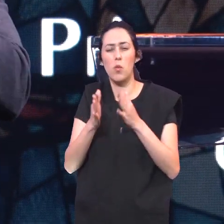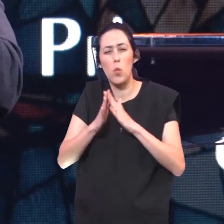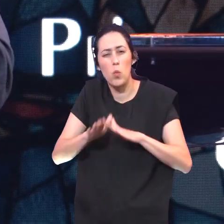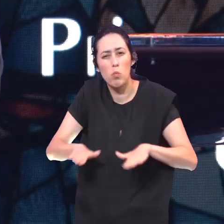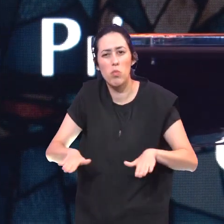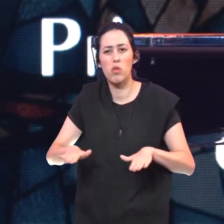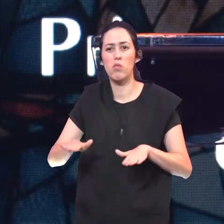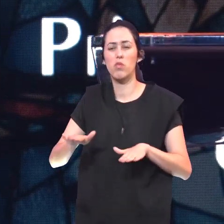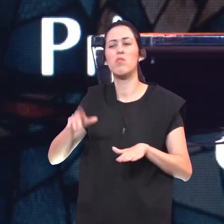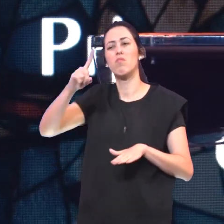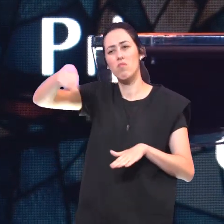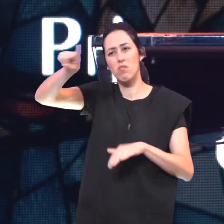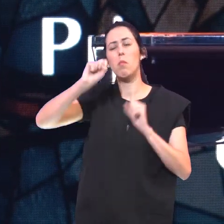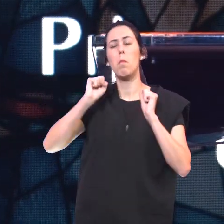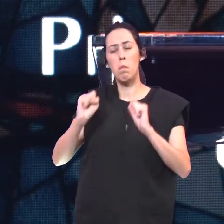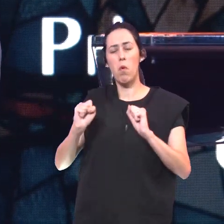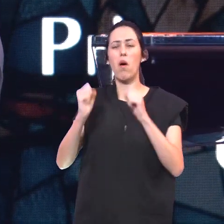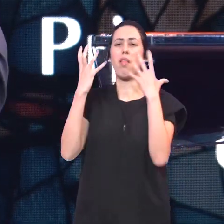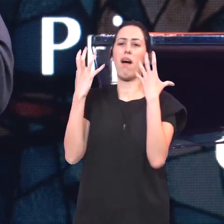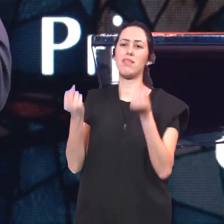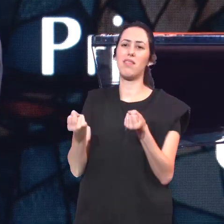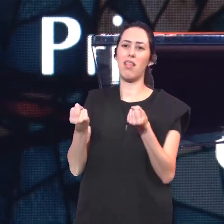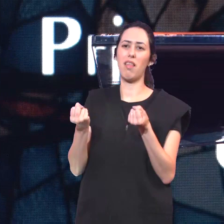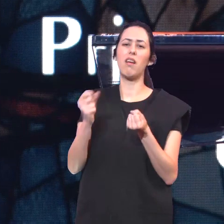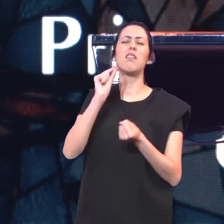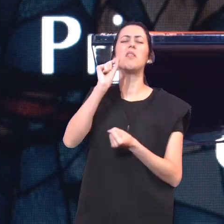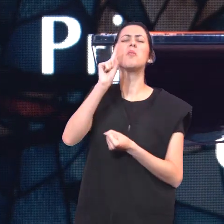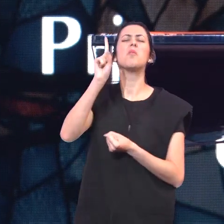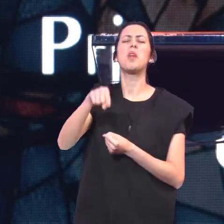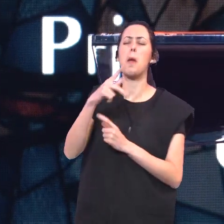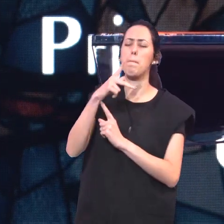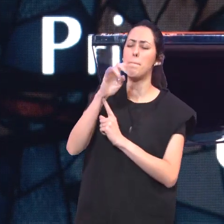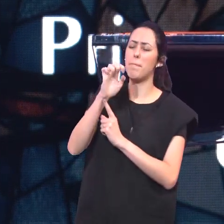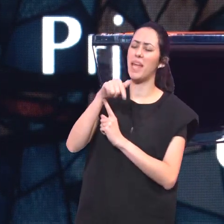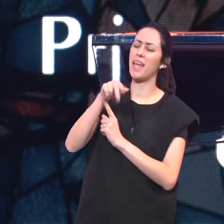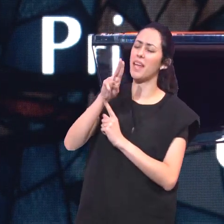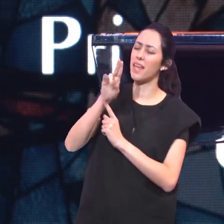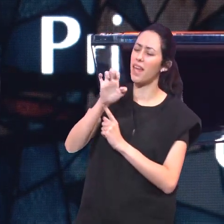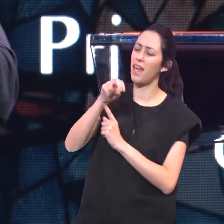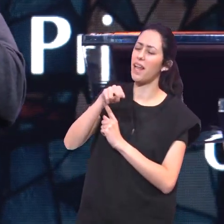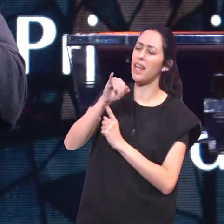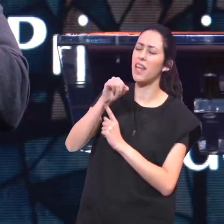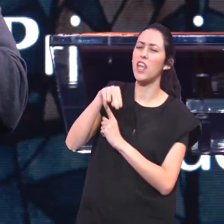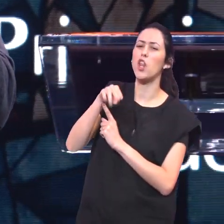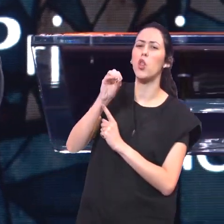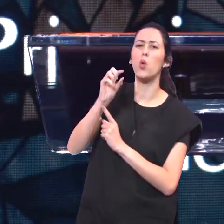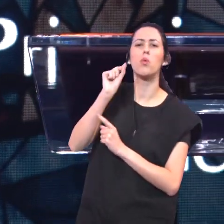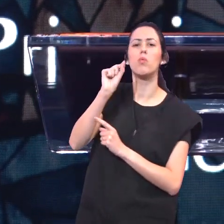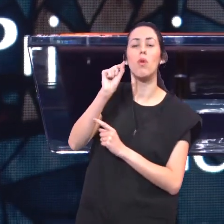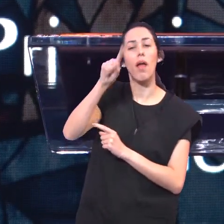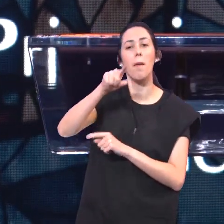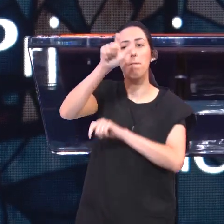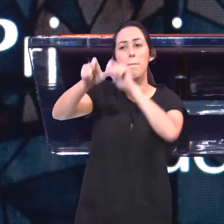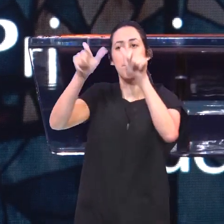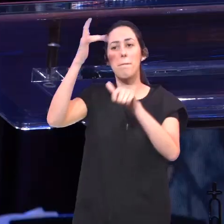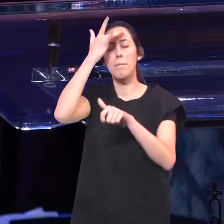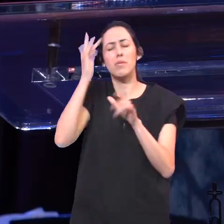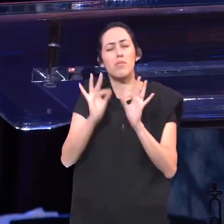Pode aceitar E quem são Os pequeninos? Os pequeninos São os humildes